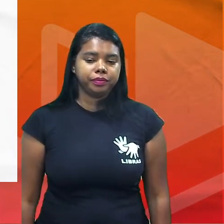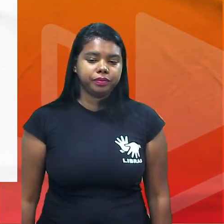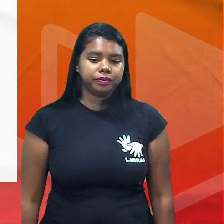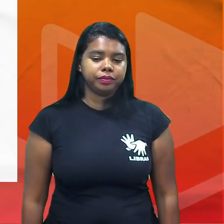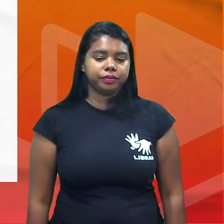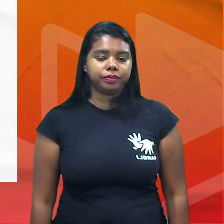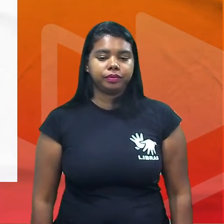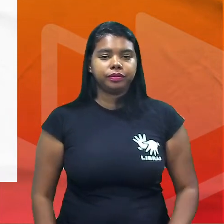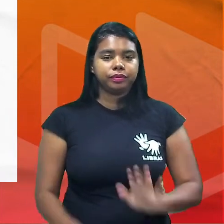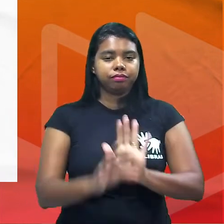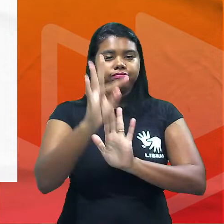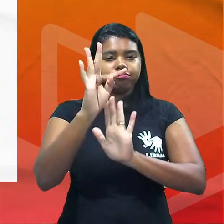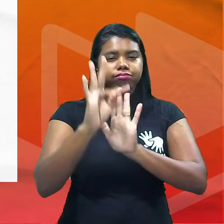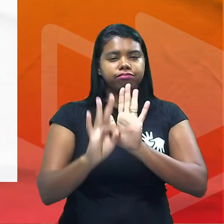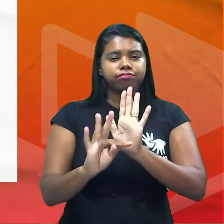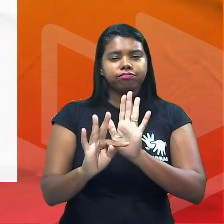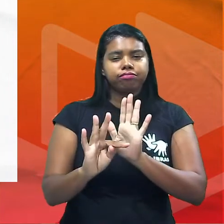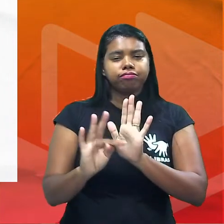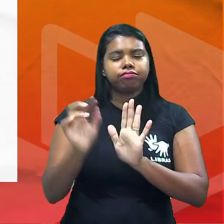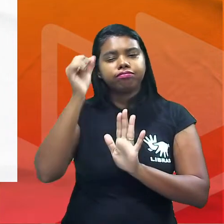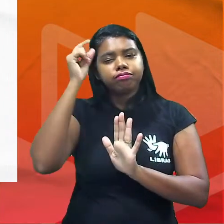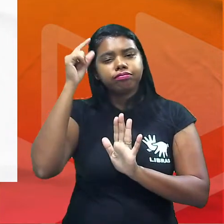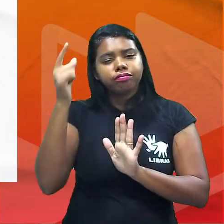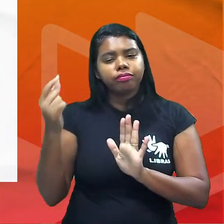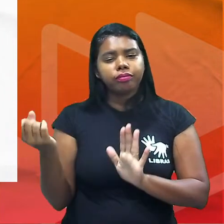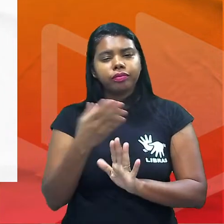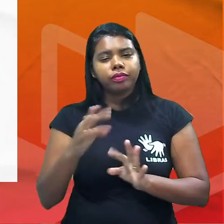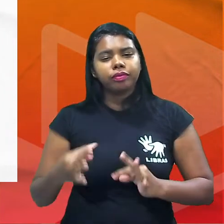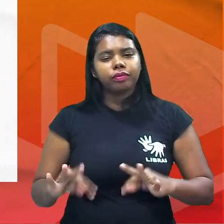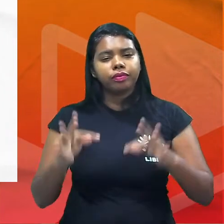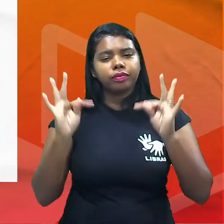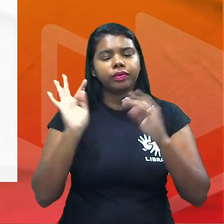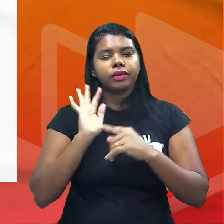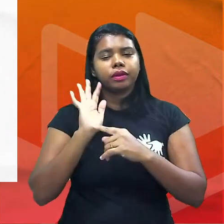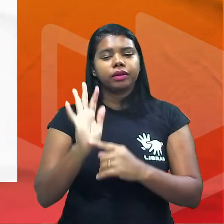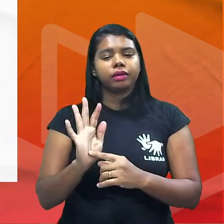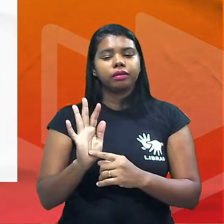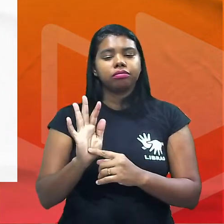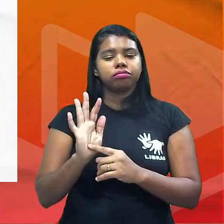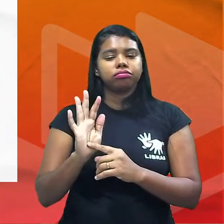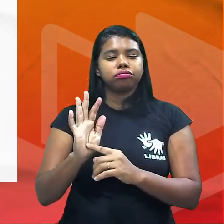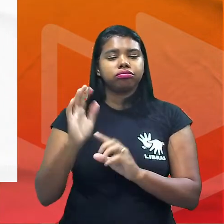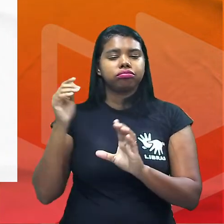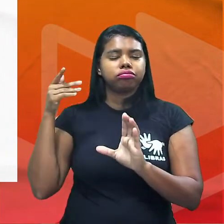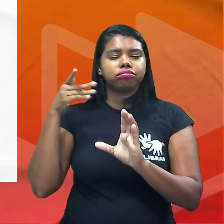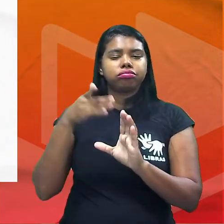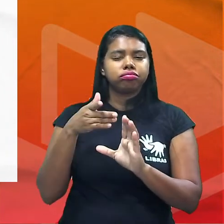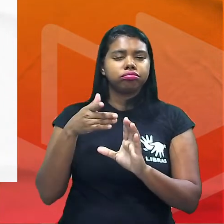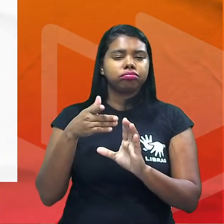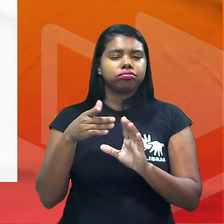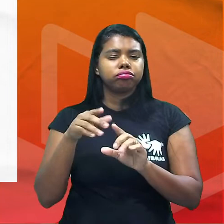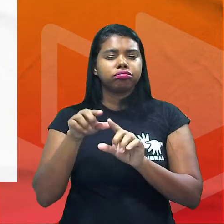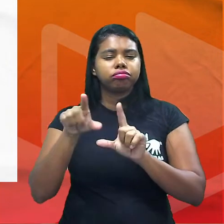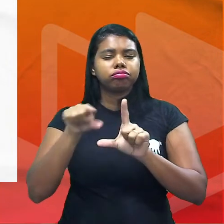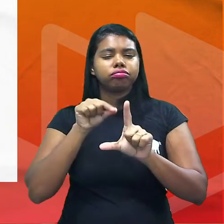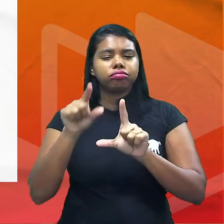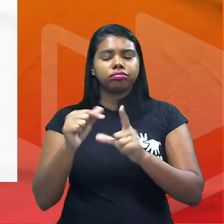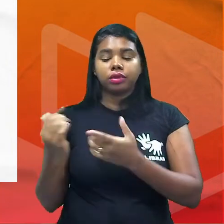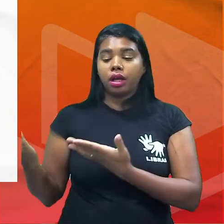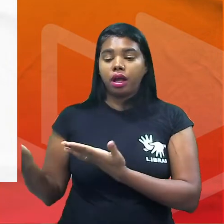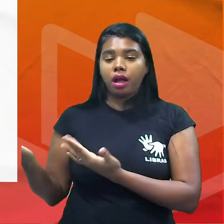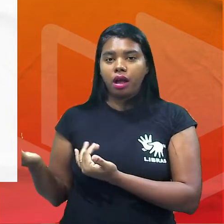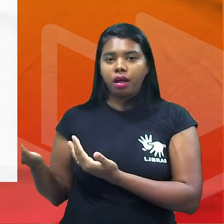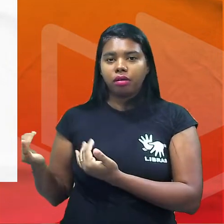o texto defende a ideia de que as novas tecnologias tem representado uma influência decisiva sobre a escolha profissional dos jovens